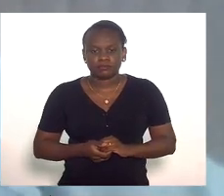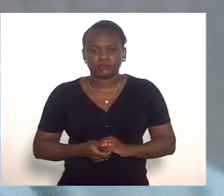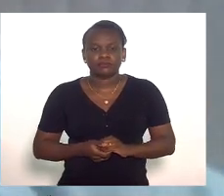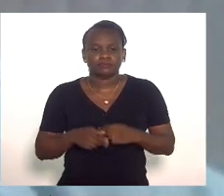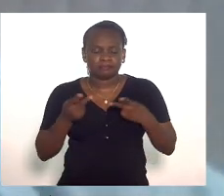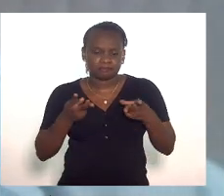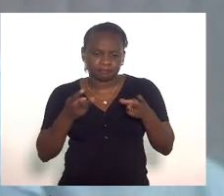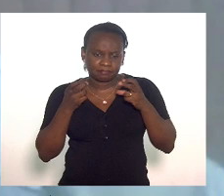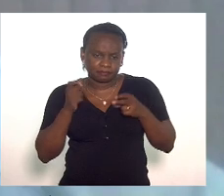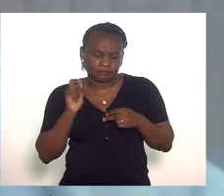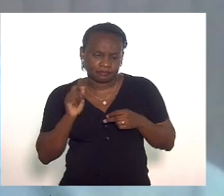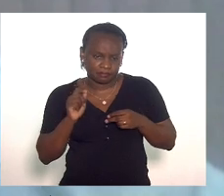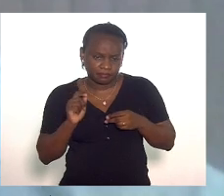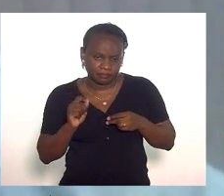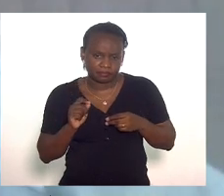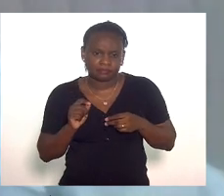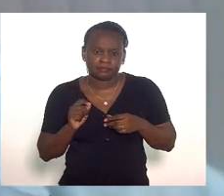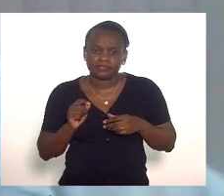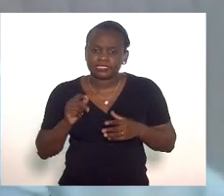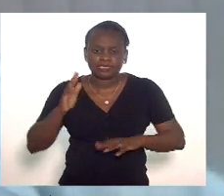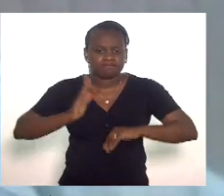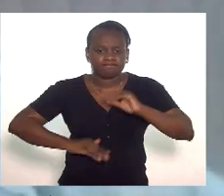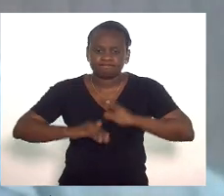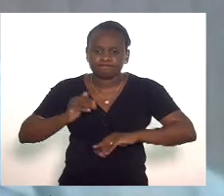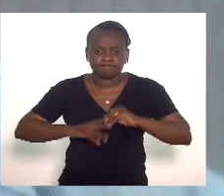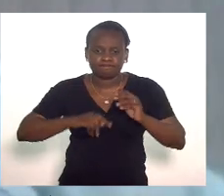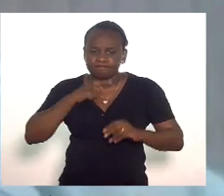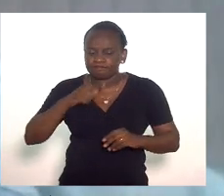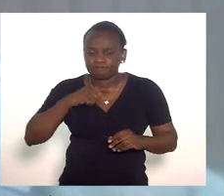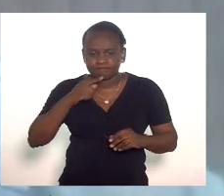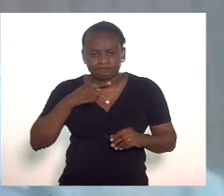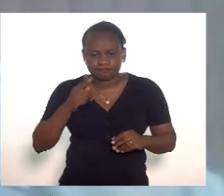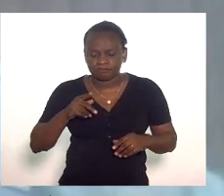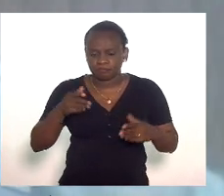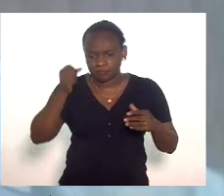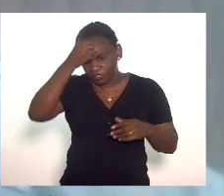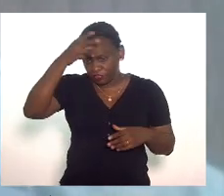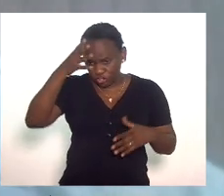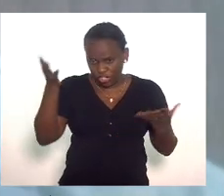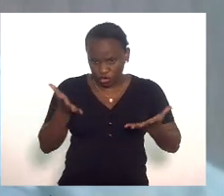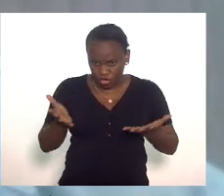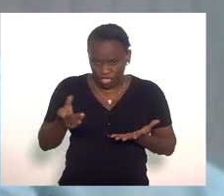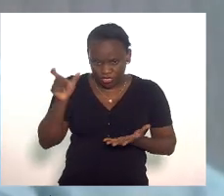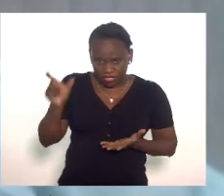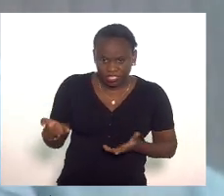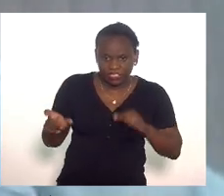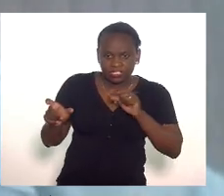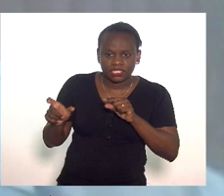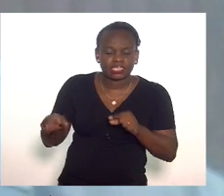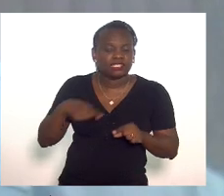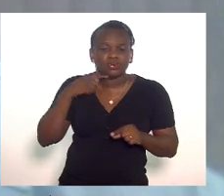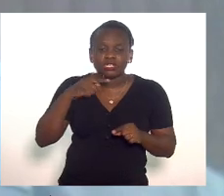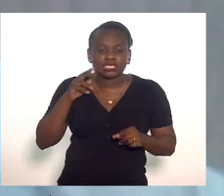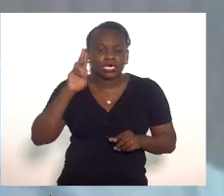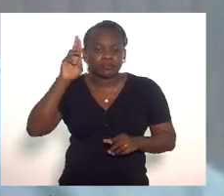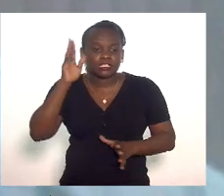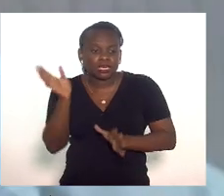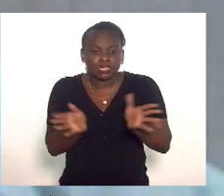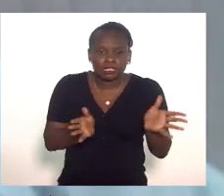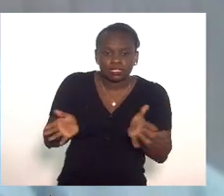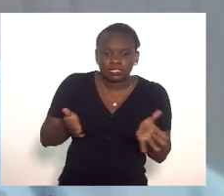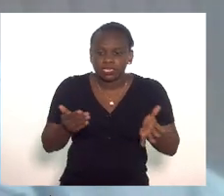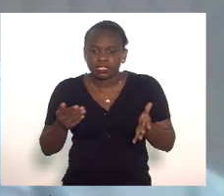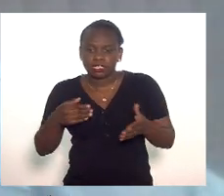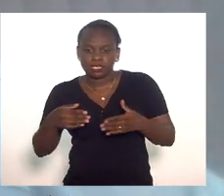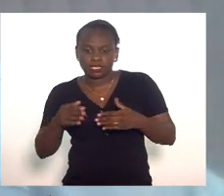percebo uma completa incapacidade do atual prefeito na condução da pandemia no